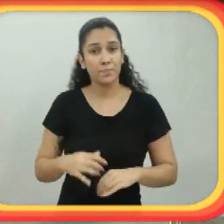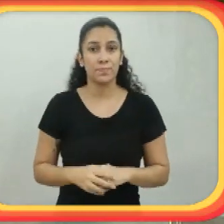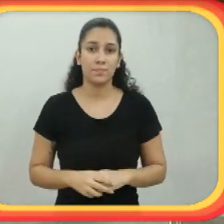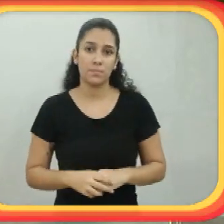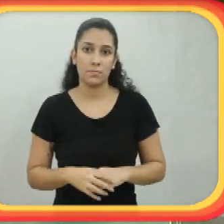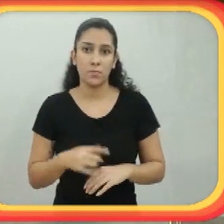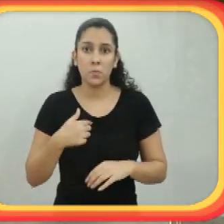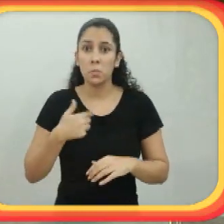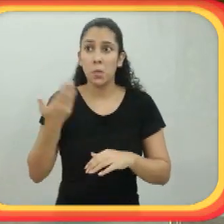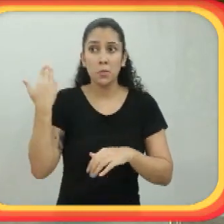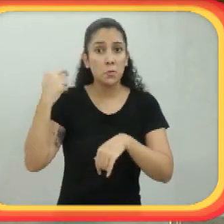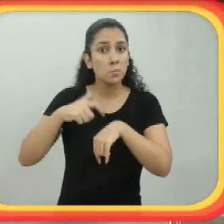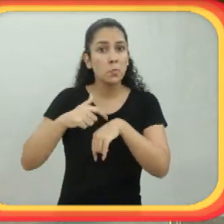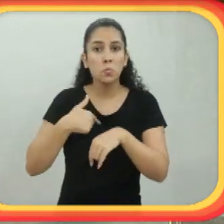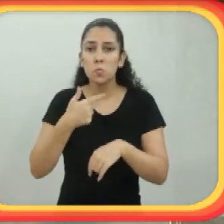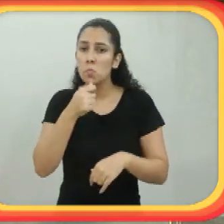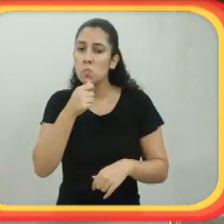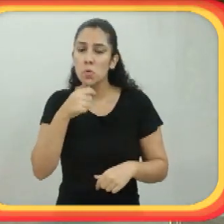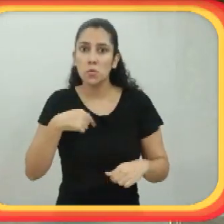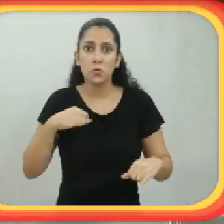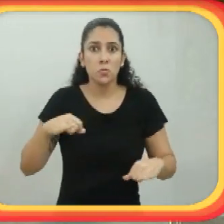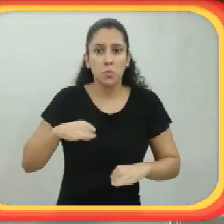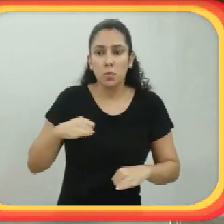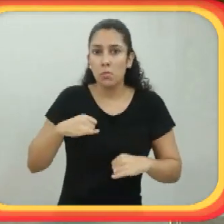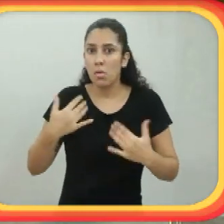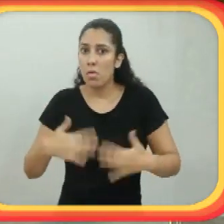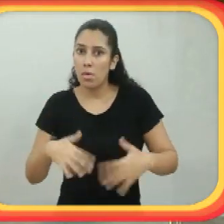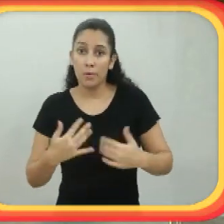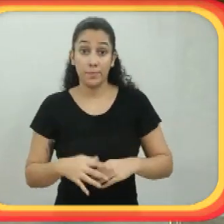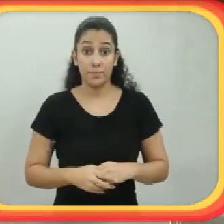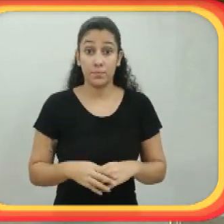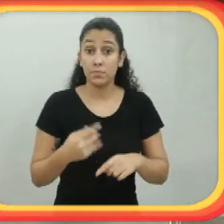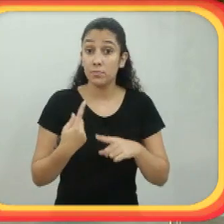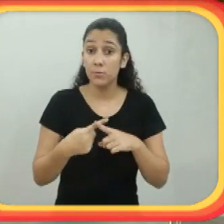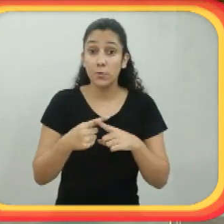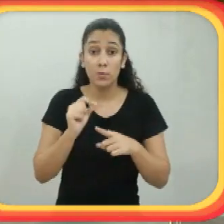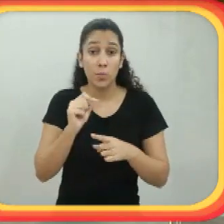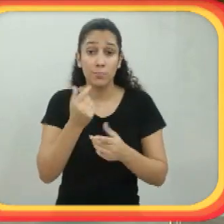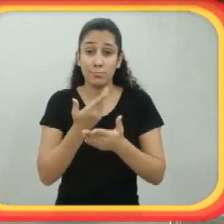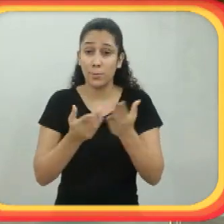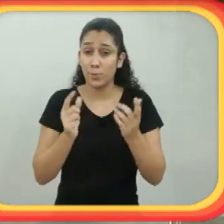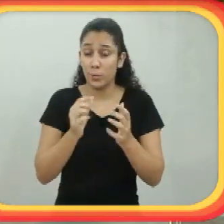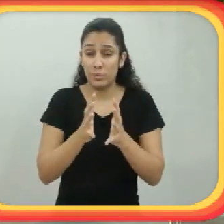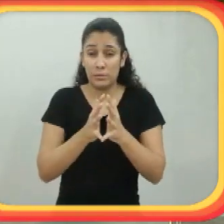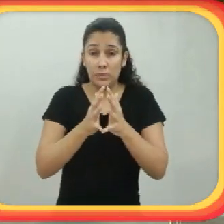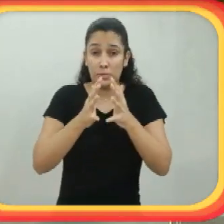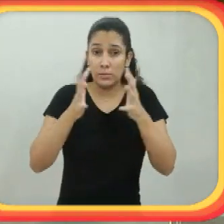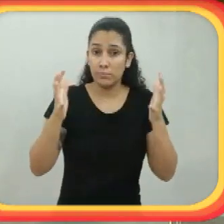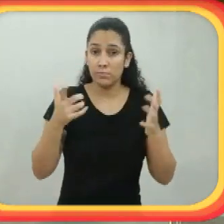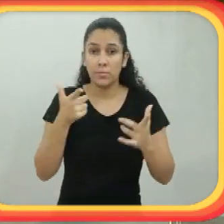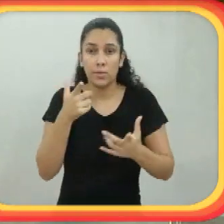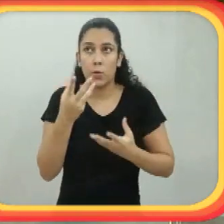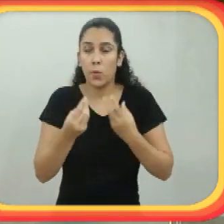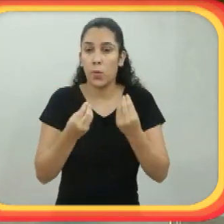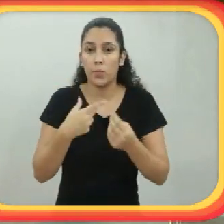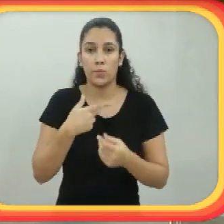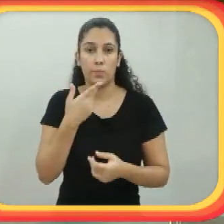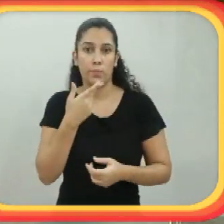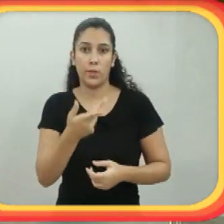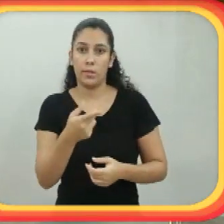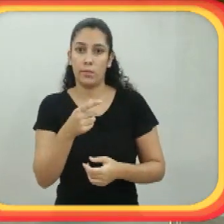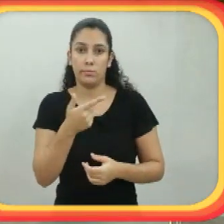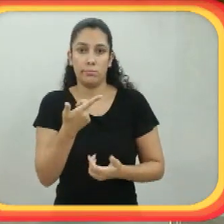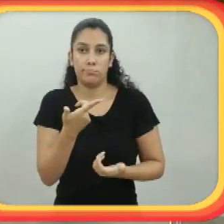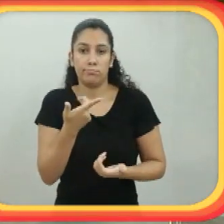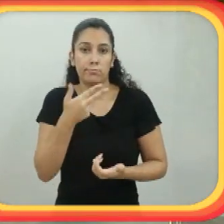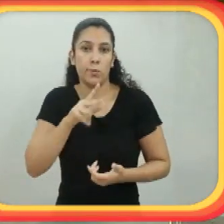Eu acho que até então eu fiquei muito forte, até para fortalecer minha família, para mostrar para eles, olha, eu